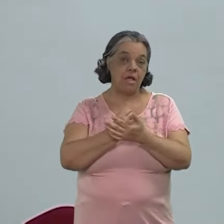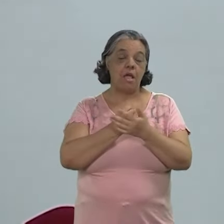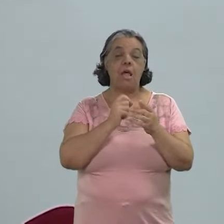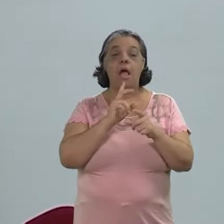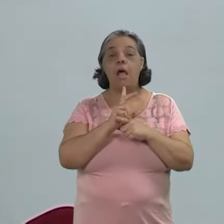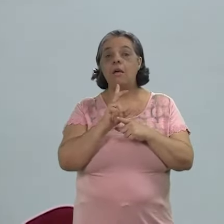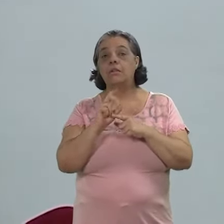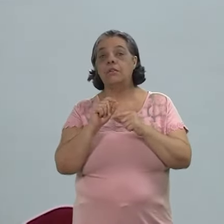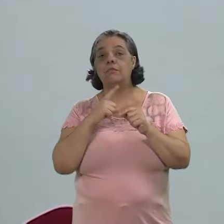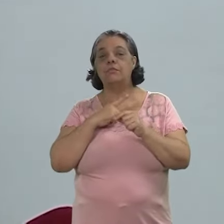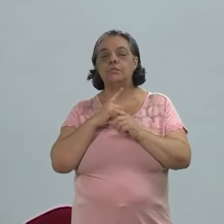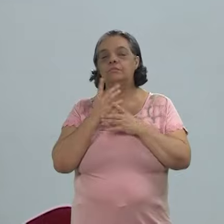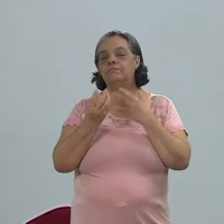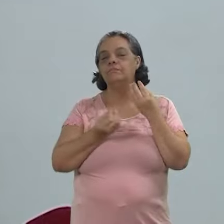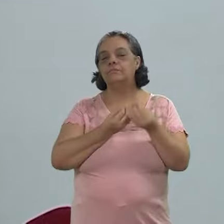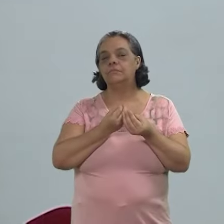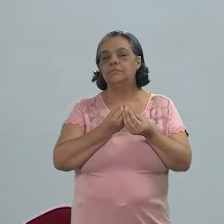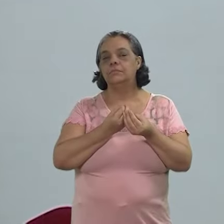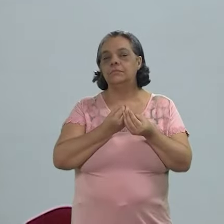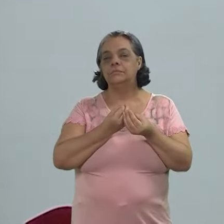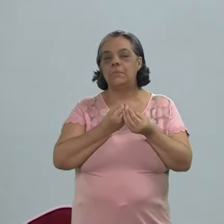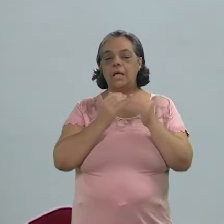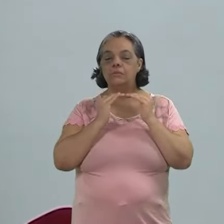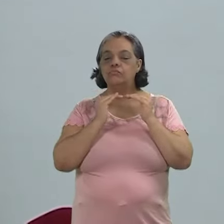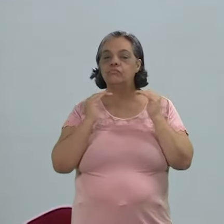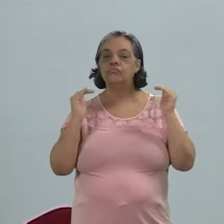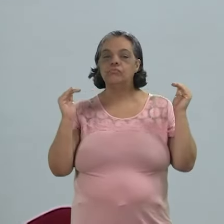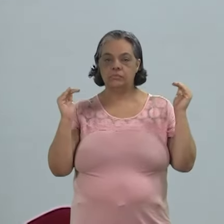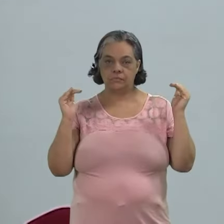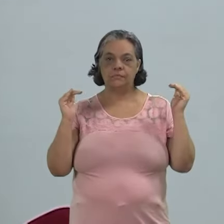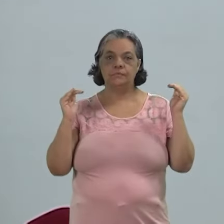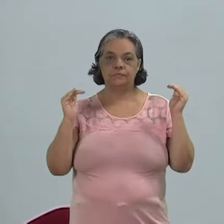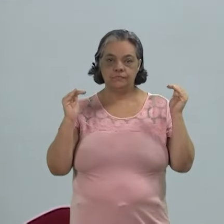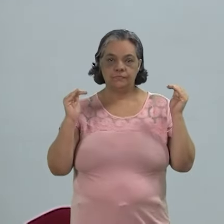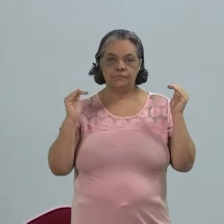arquivos de forma mais estável.